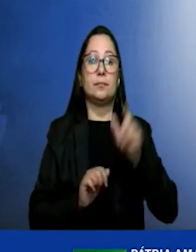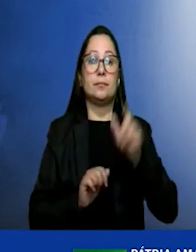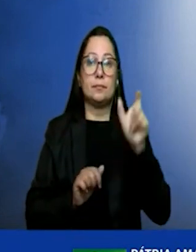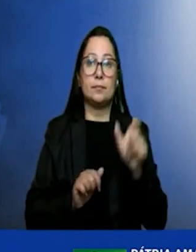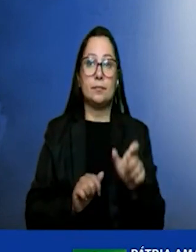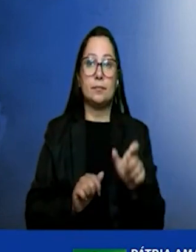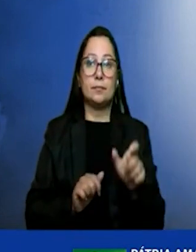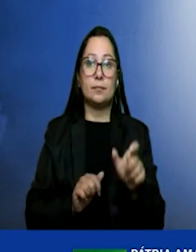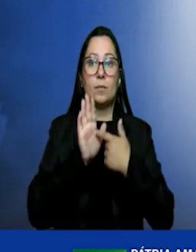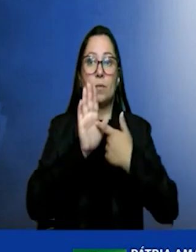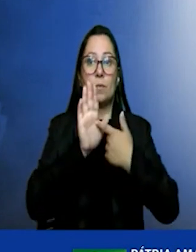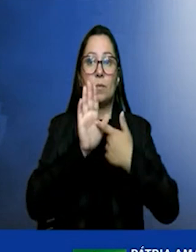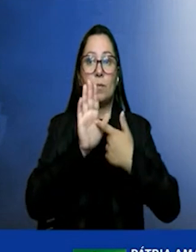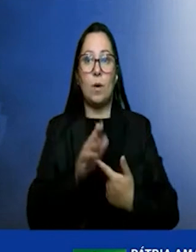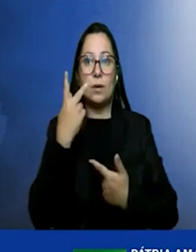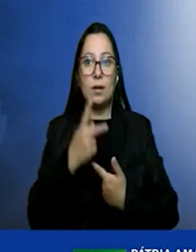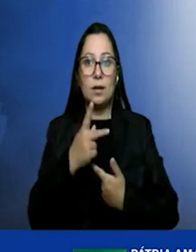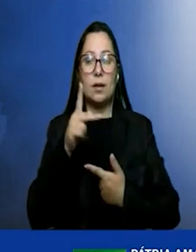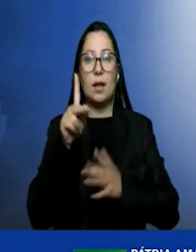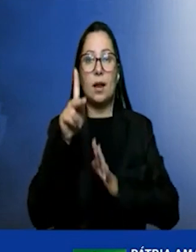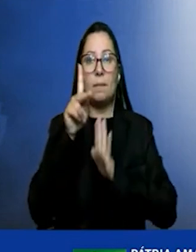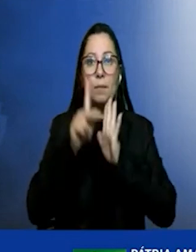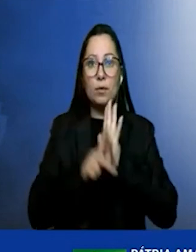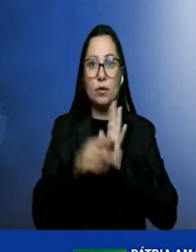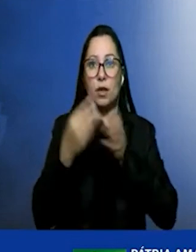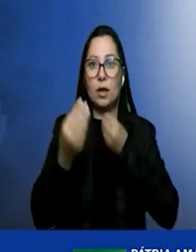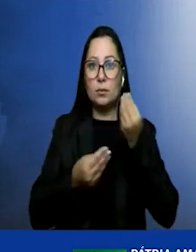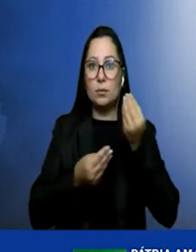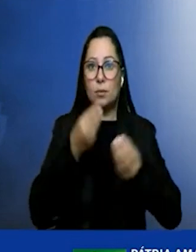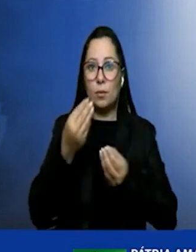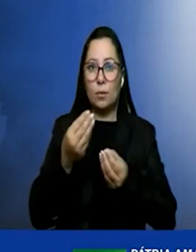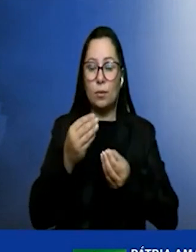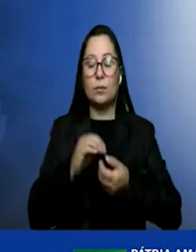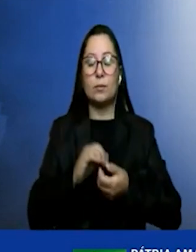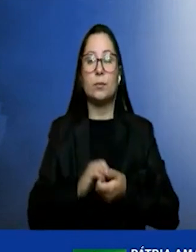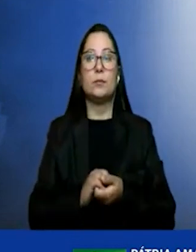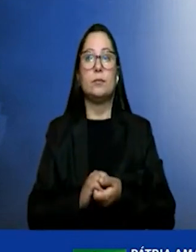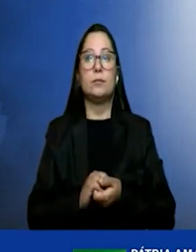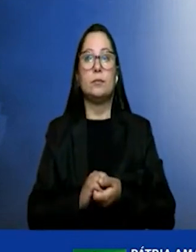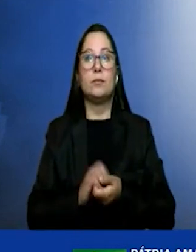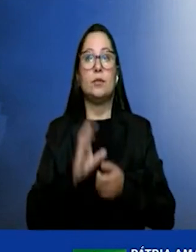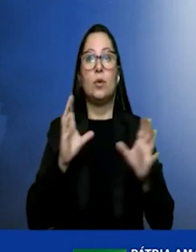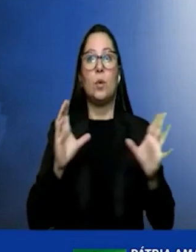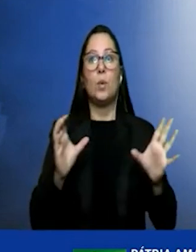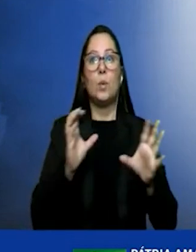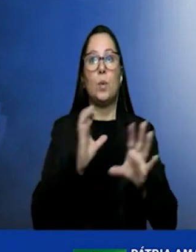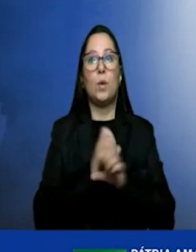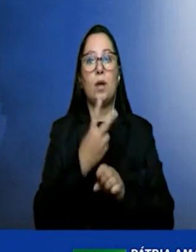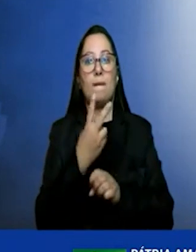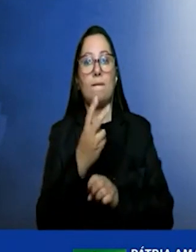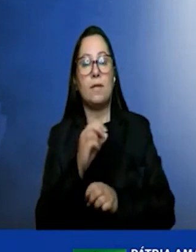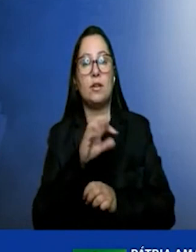projetos a dimensão dos seus projetos que já somam mais de 20 milhões de dólares a outras ainda